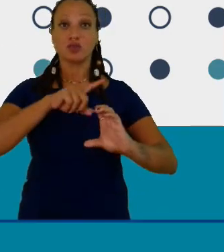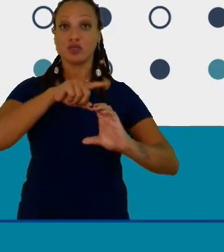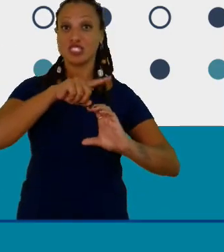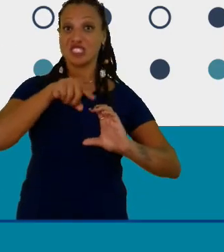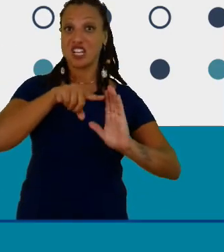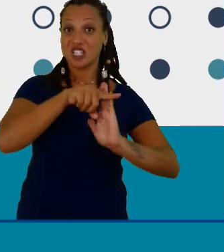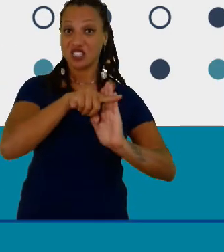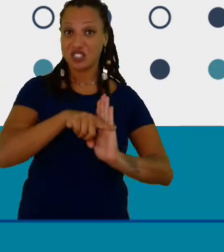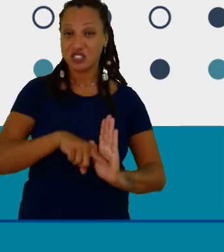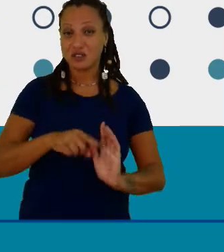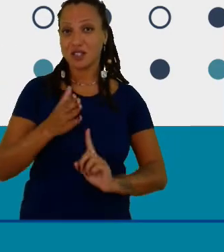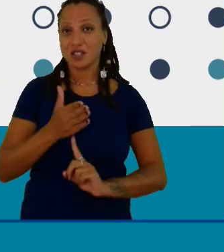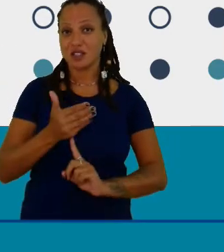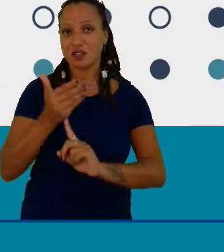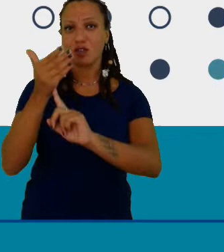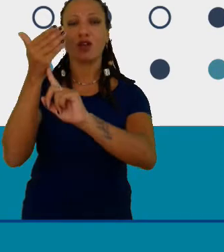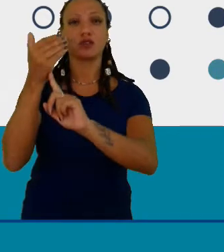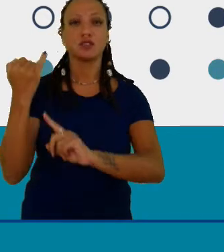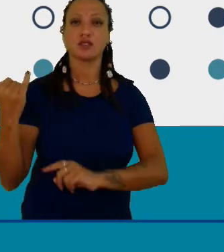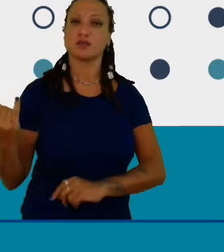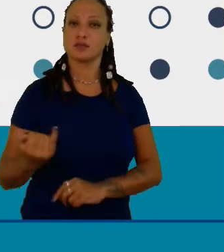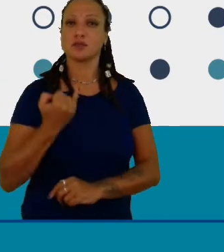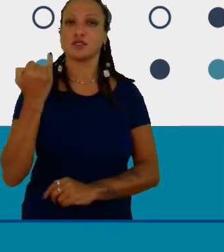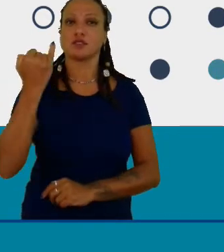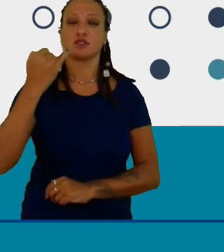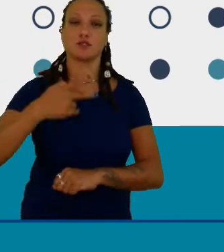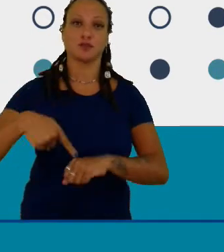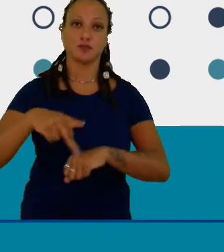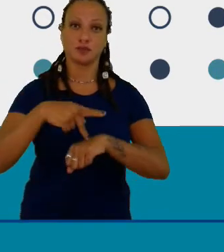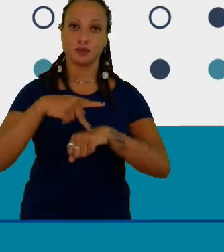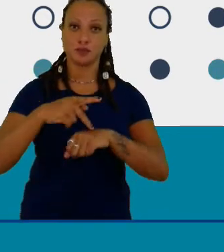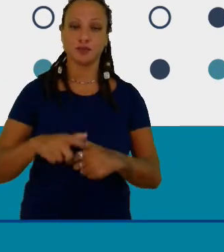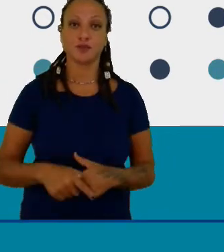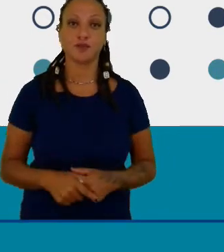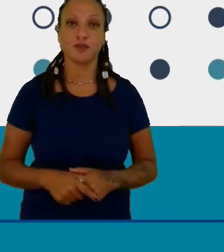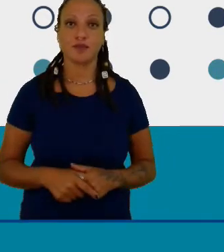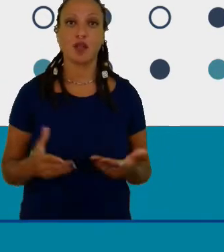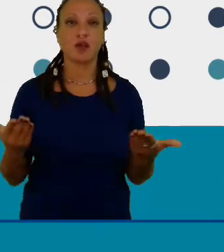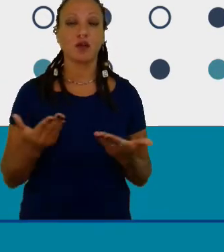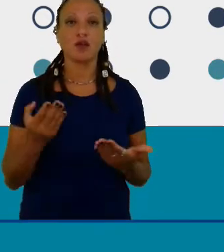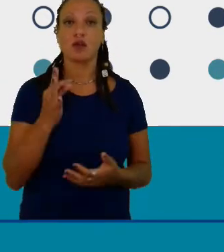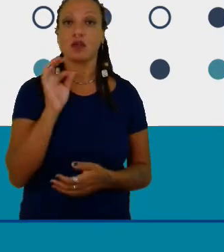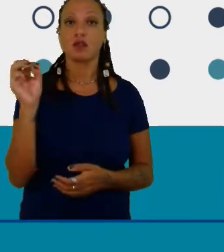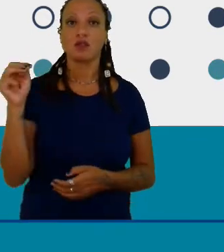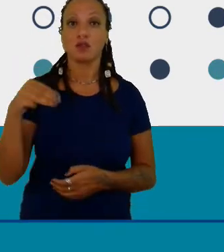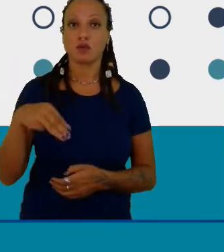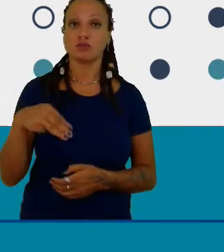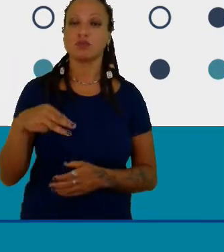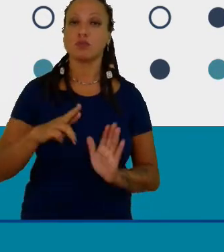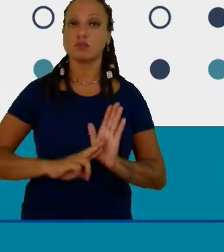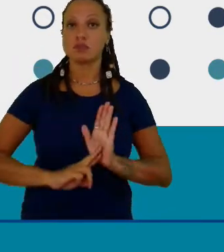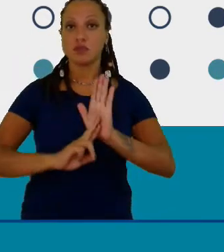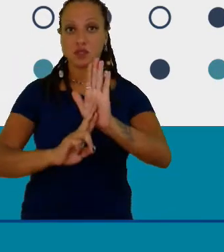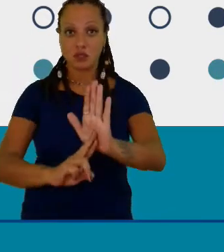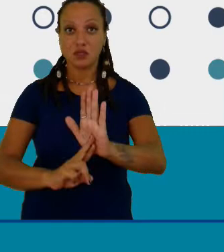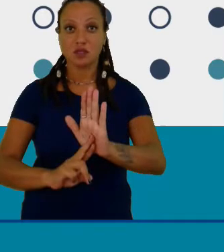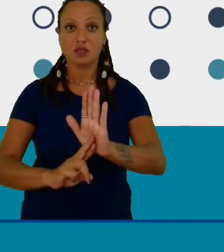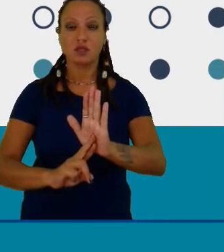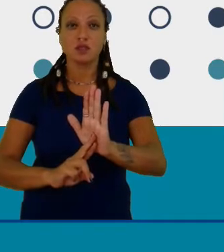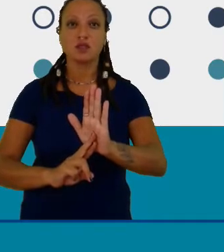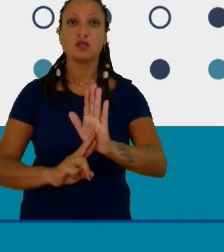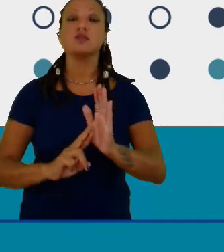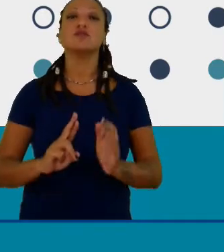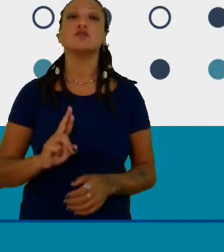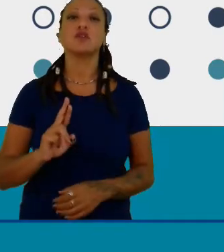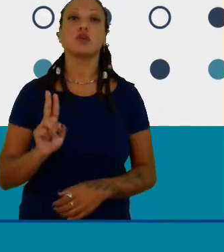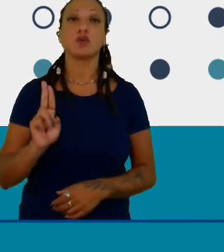tecnologia significativa no nosso país. Agora, gostaria de chamar o Tom, que é representante do STEM Learning no Reino Unido,